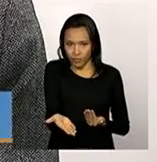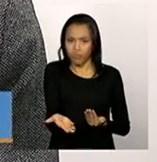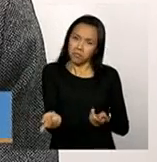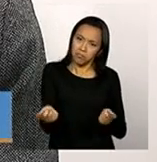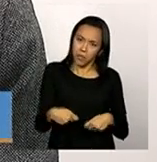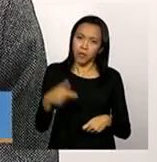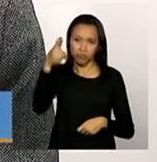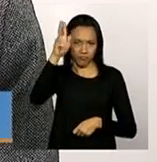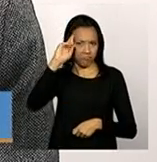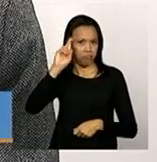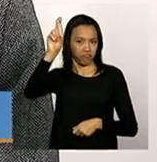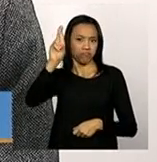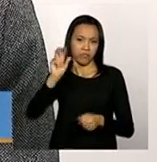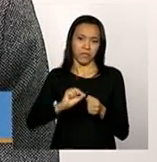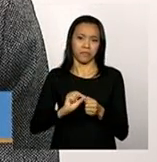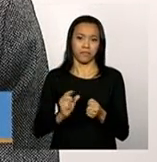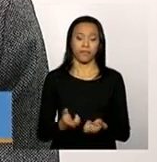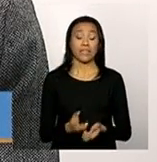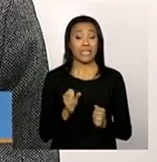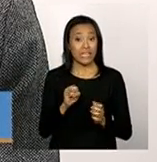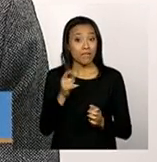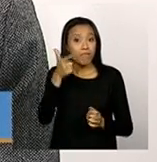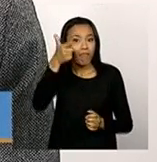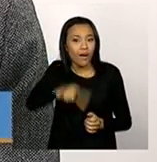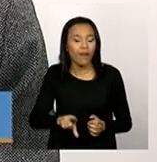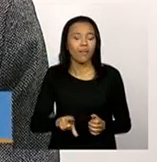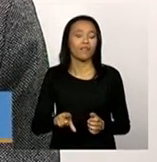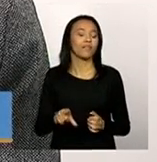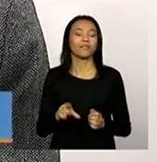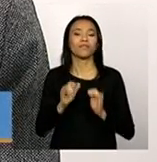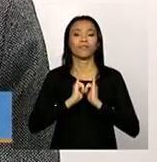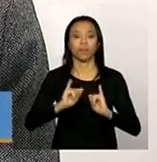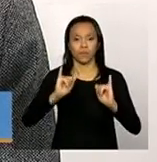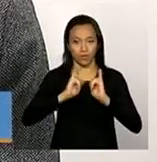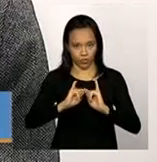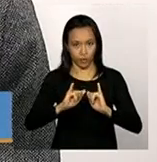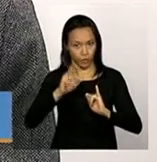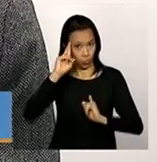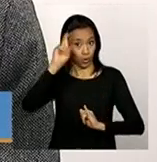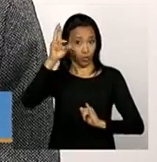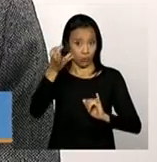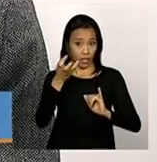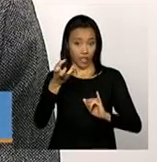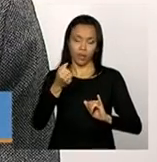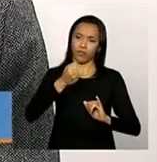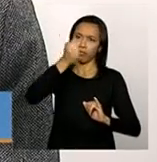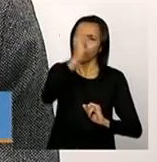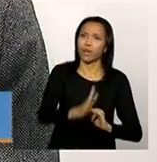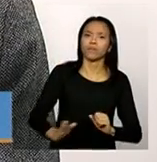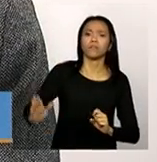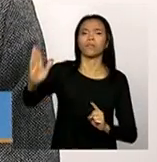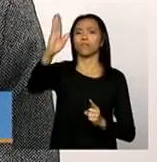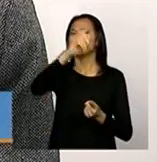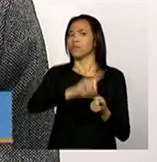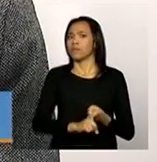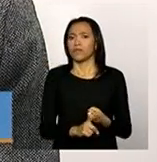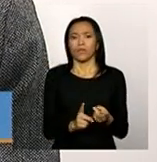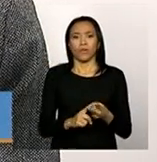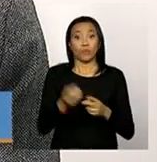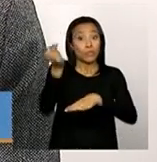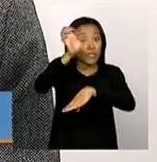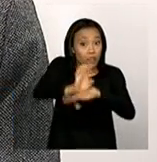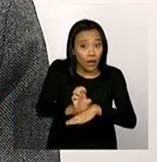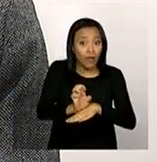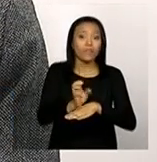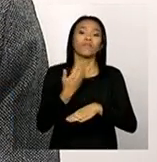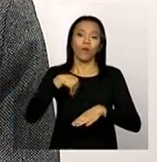Mas, se ele quiser mais dados, se ele quiser dados do país, do Estado, nós também